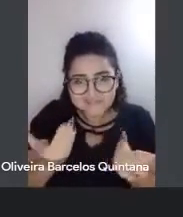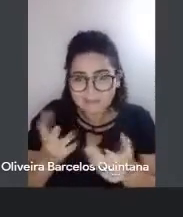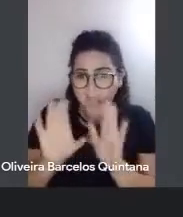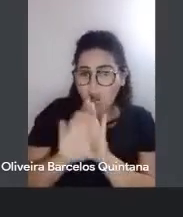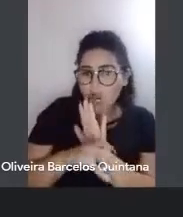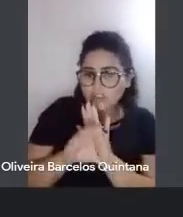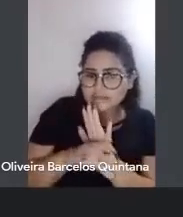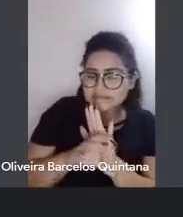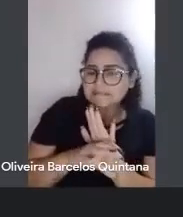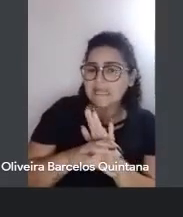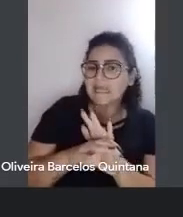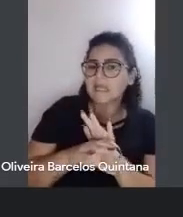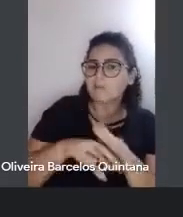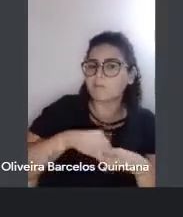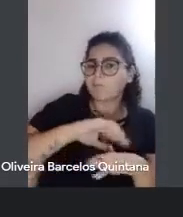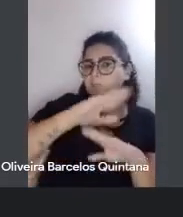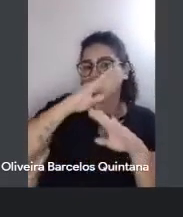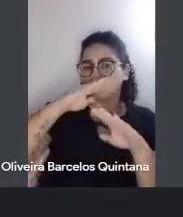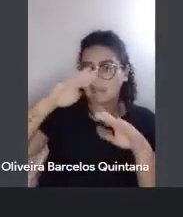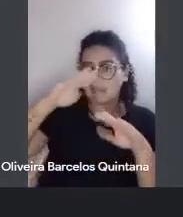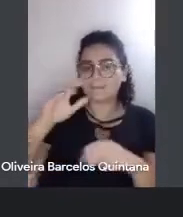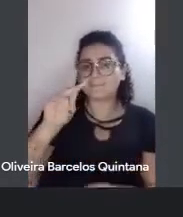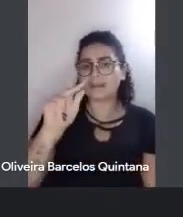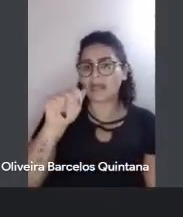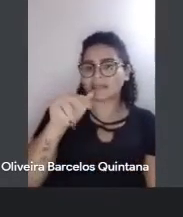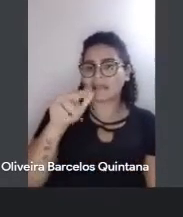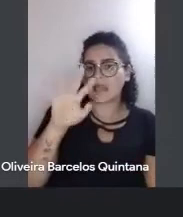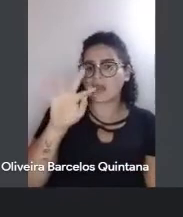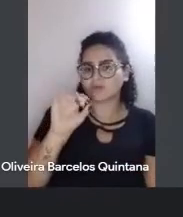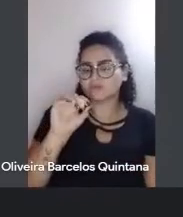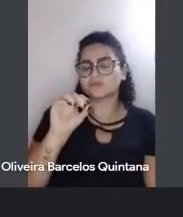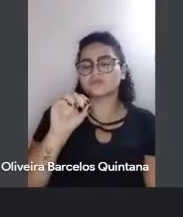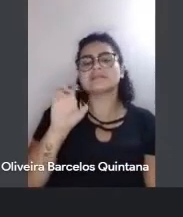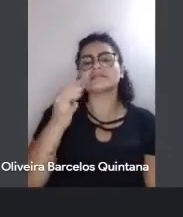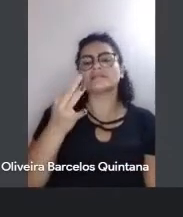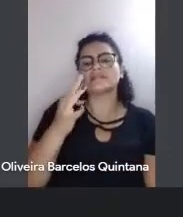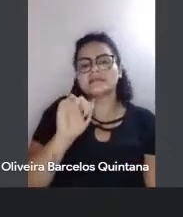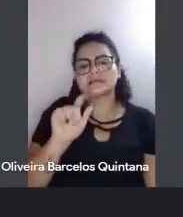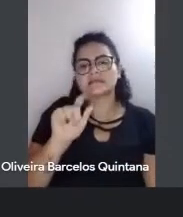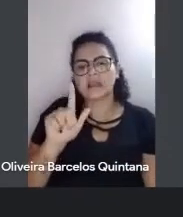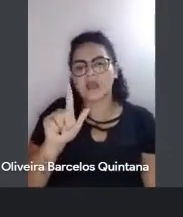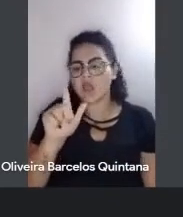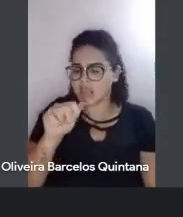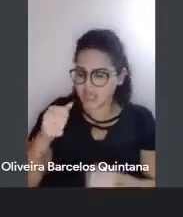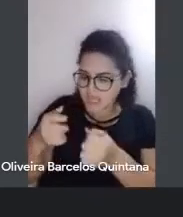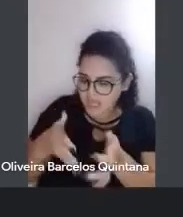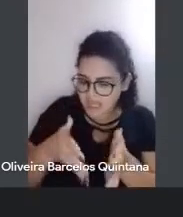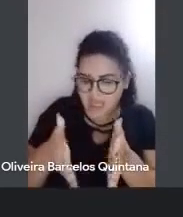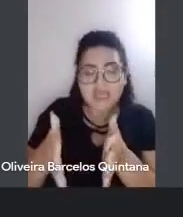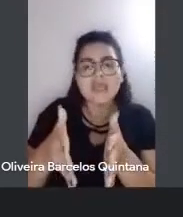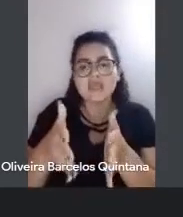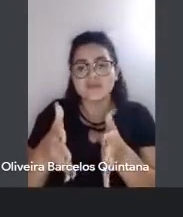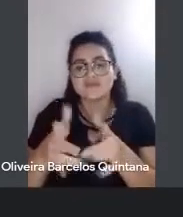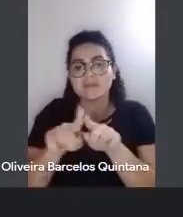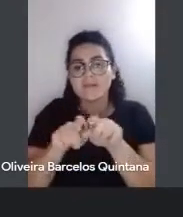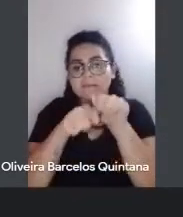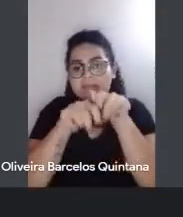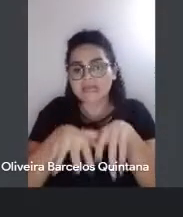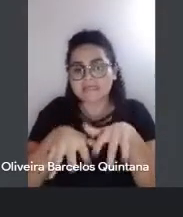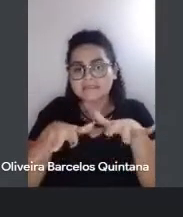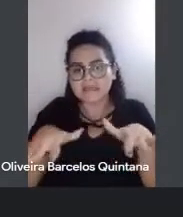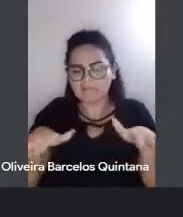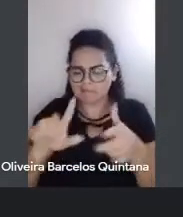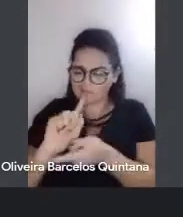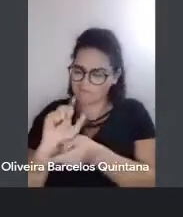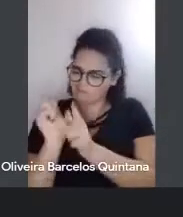estranhíssimo. E os rios que nascem no oceano. Os rios que nascem no oceano. Enfim, claro, a gente bota tudo de cabeça para